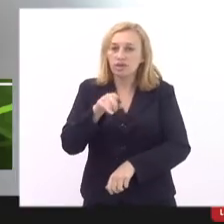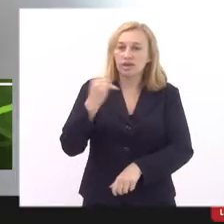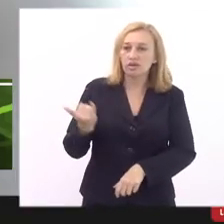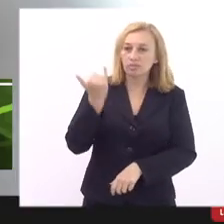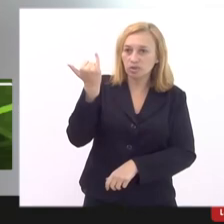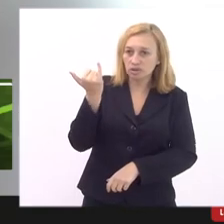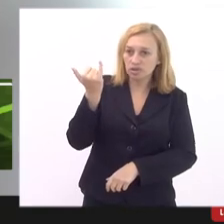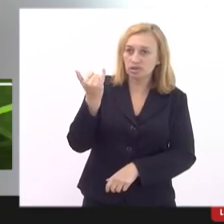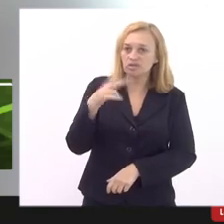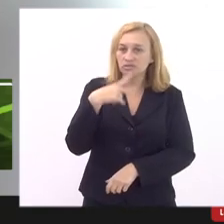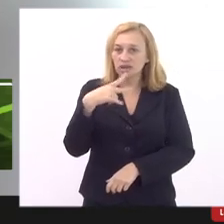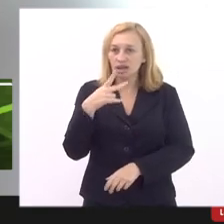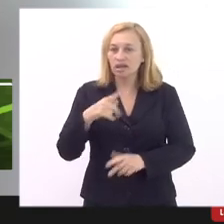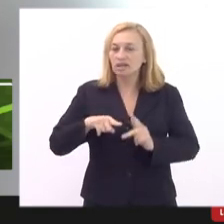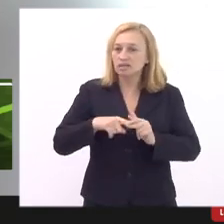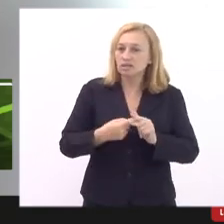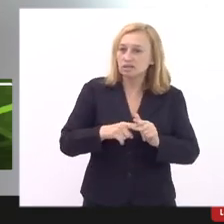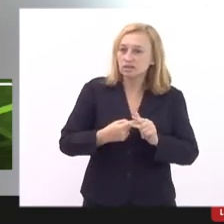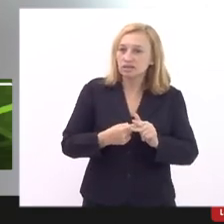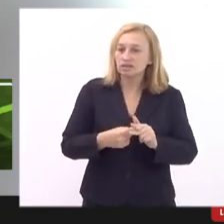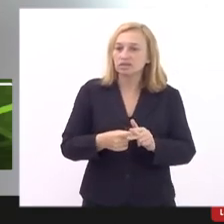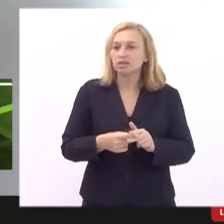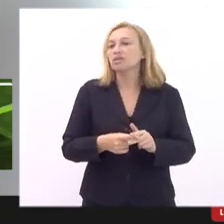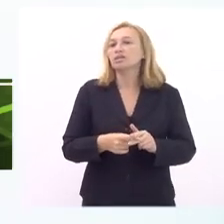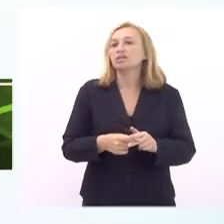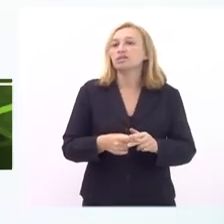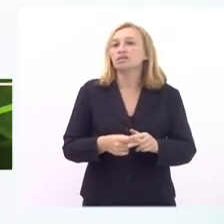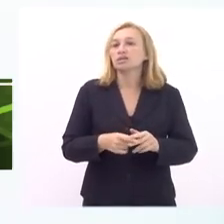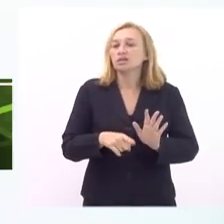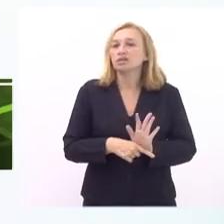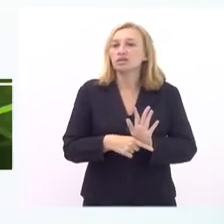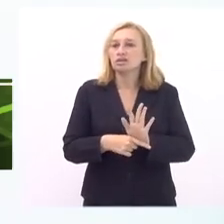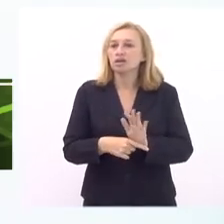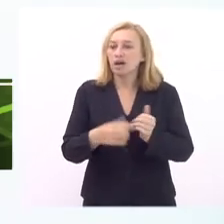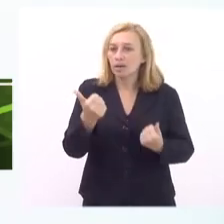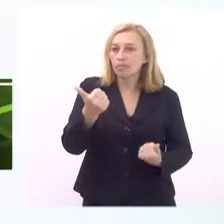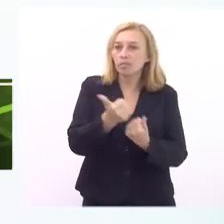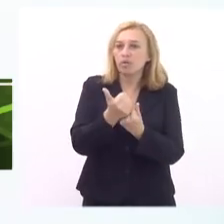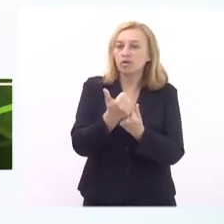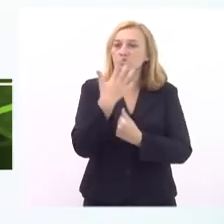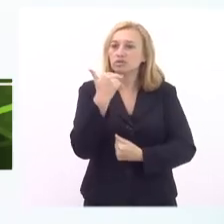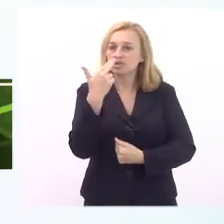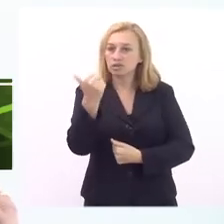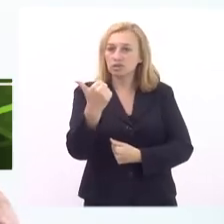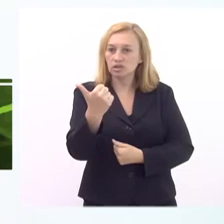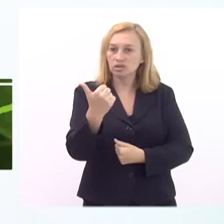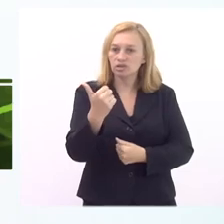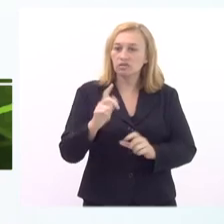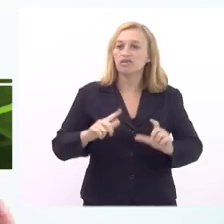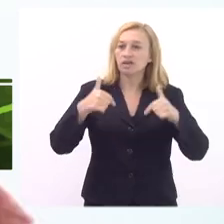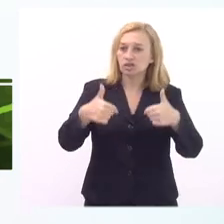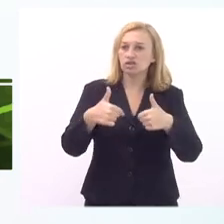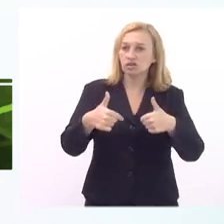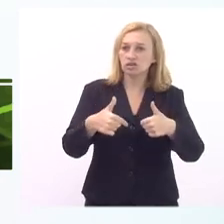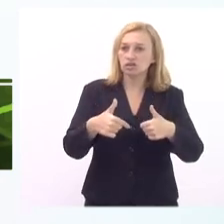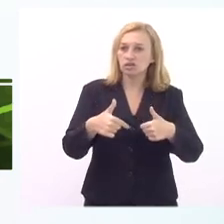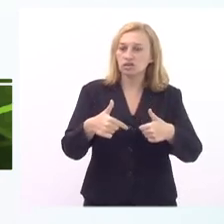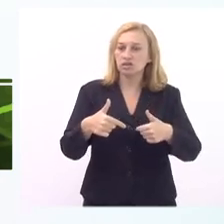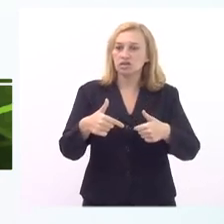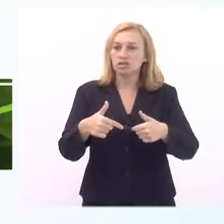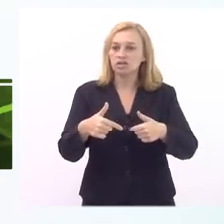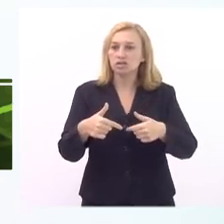destacar que essa regulamentação ela dá parâmetros ao profissional nutricionista que vai atuar formulando aí o